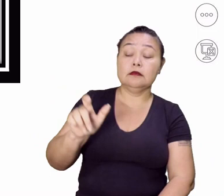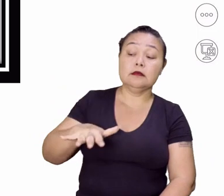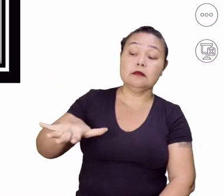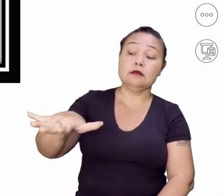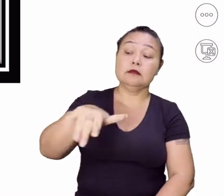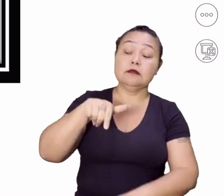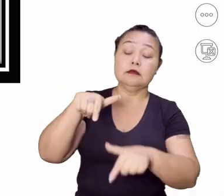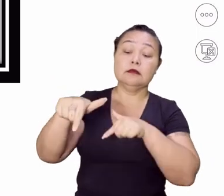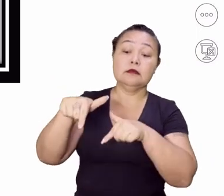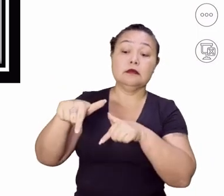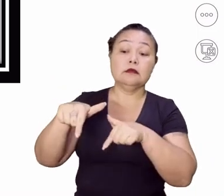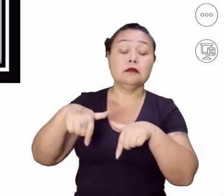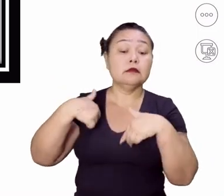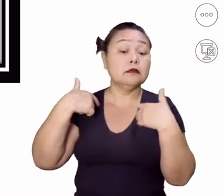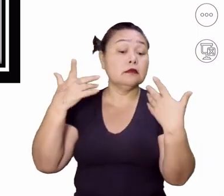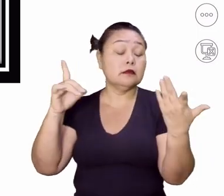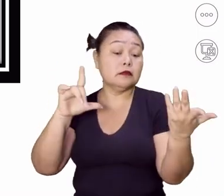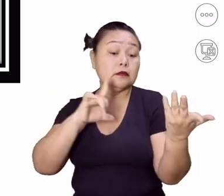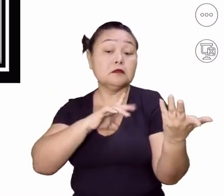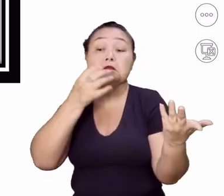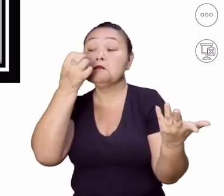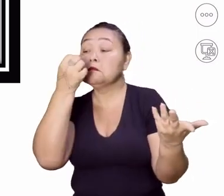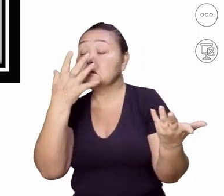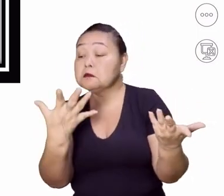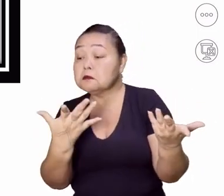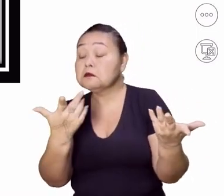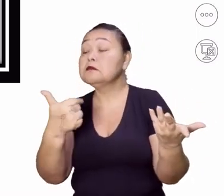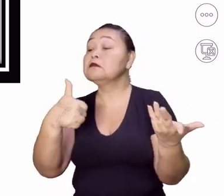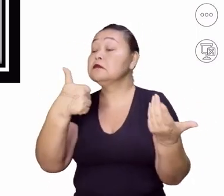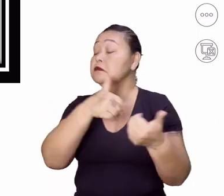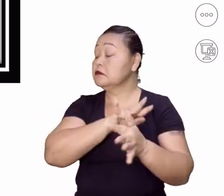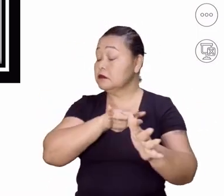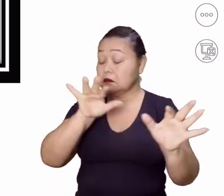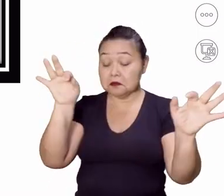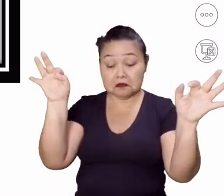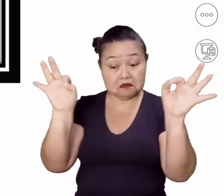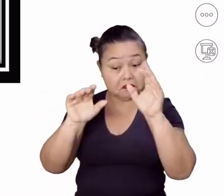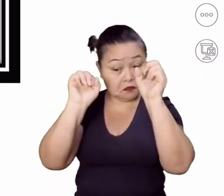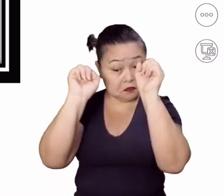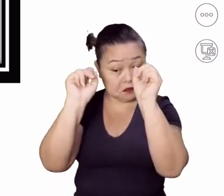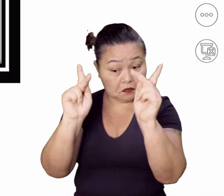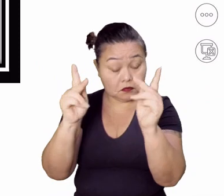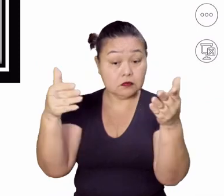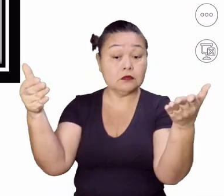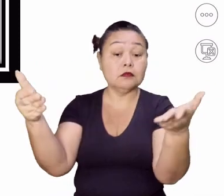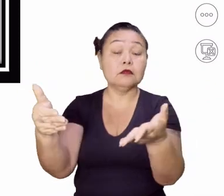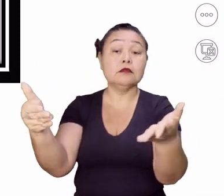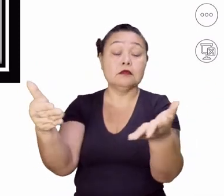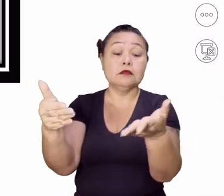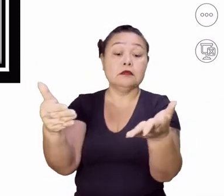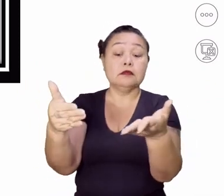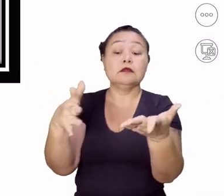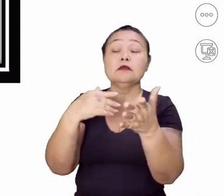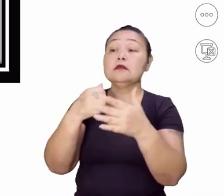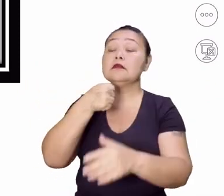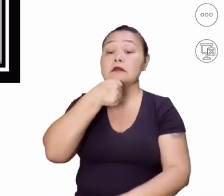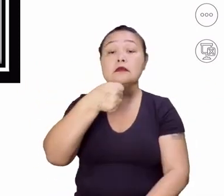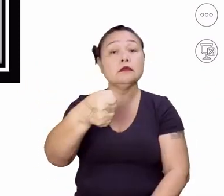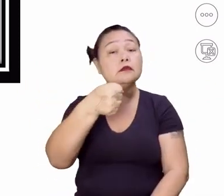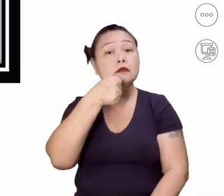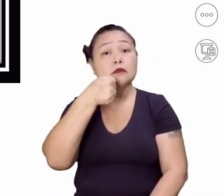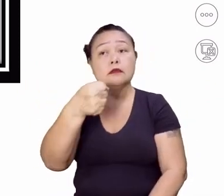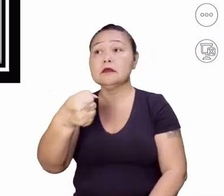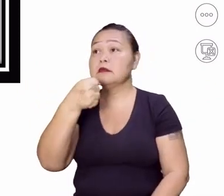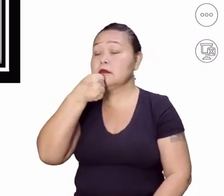no mundo do trabalho. Bastava ela ser boa no que ela fazia, pronto, tava ok. Hoje, gente, nas entrevistas,